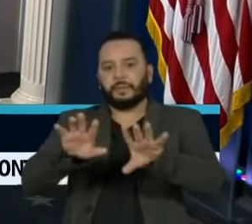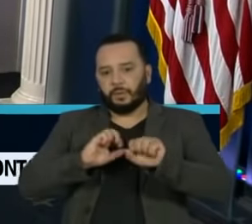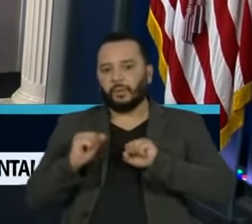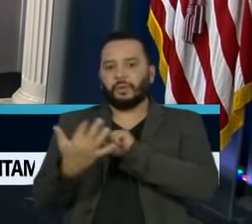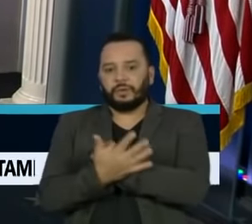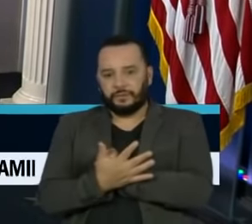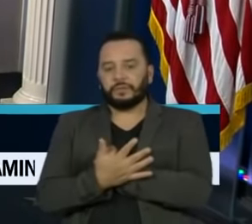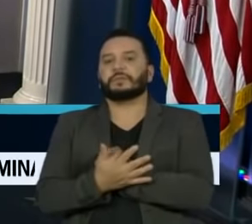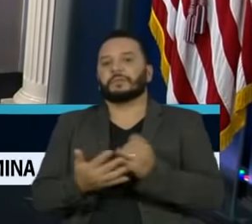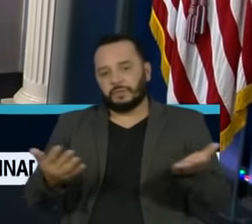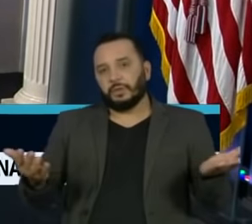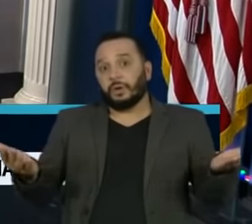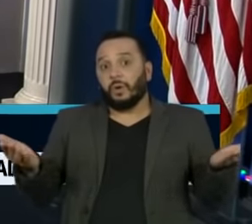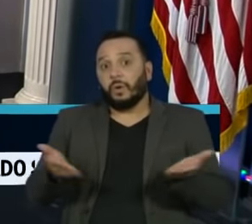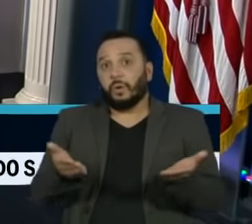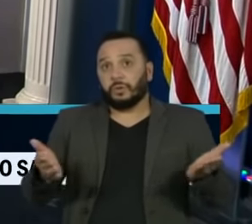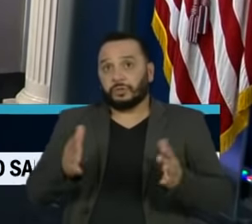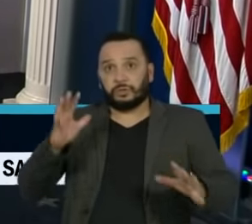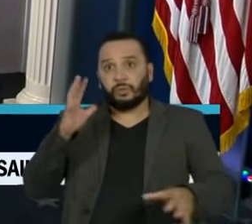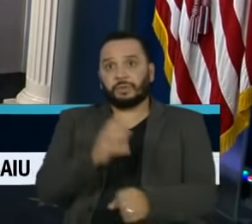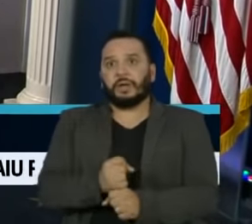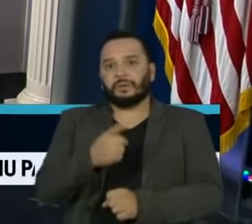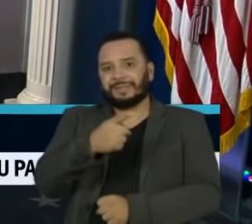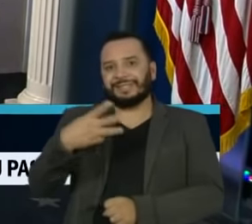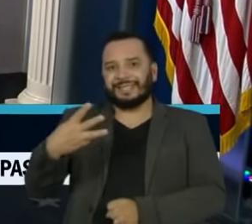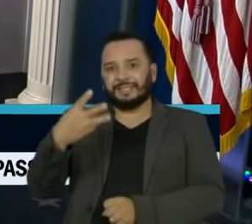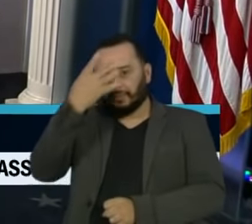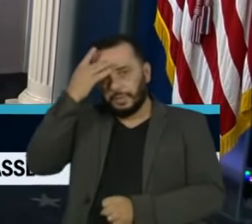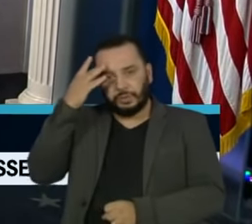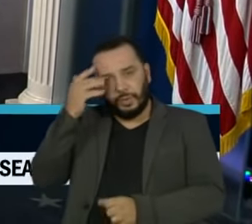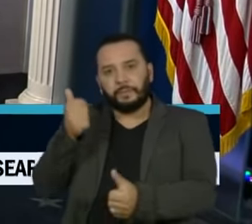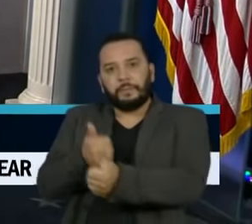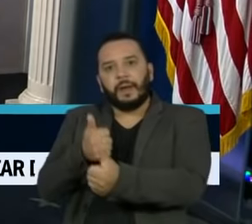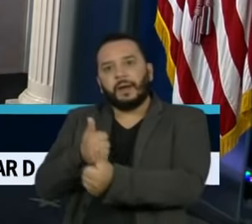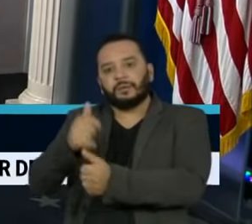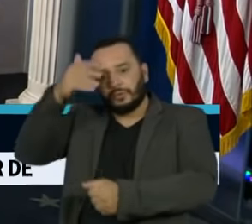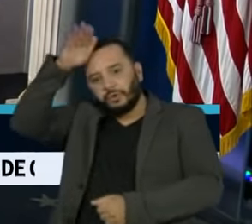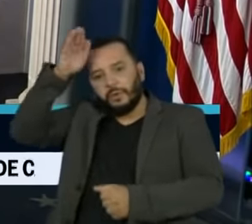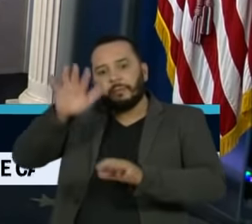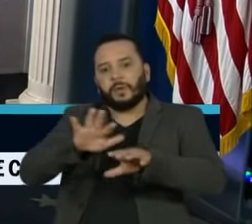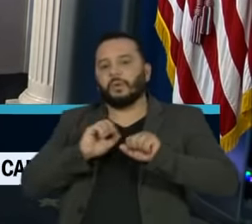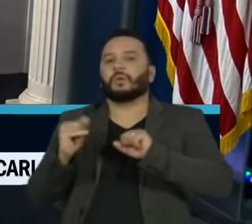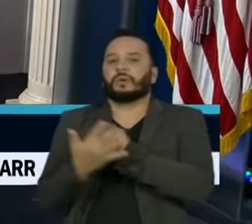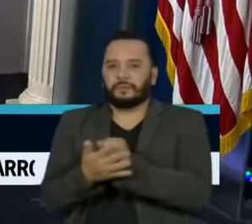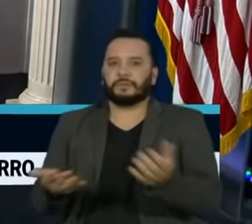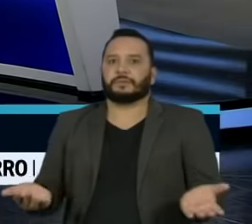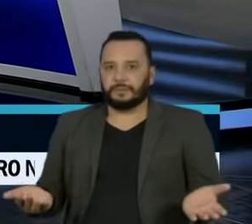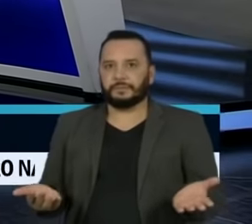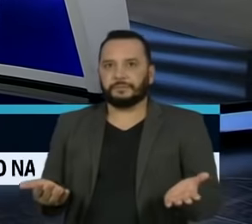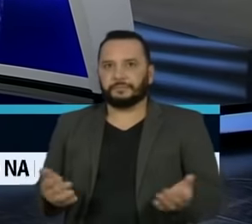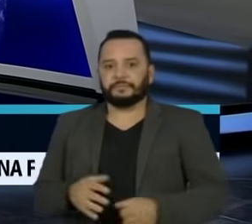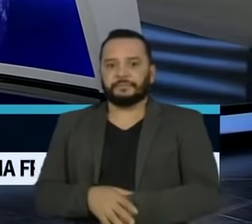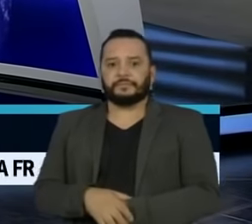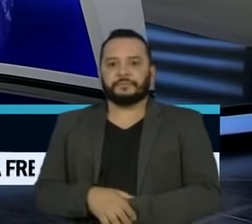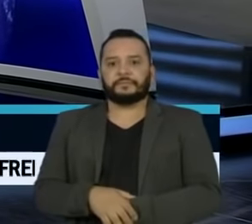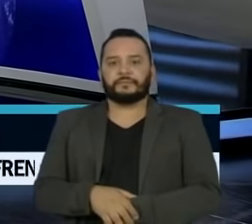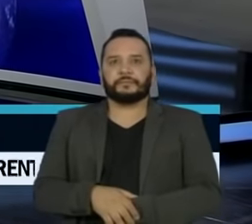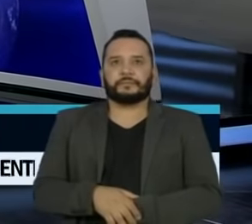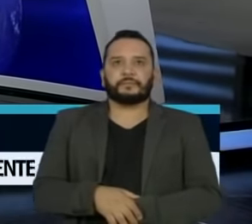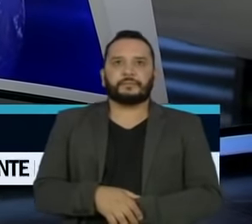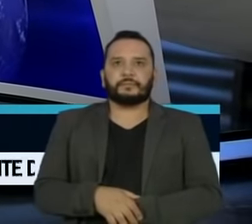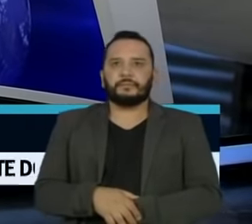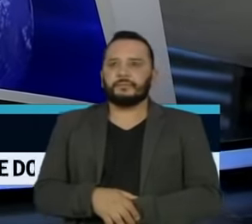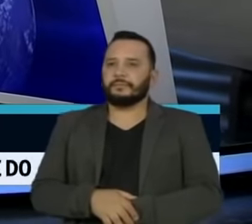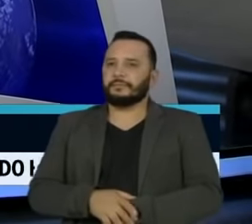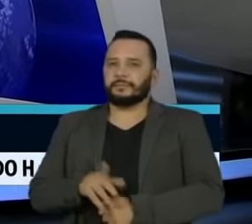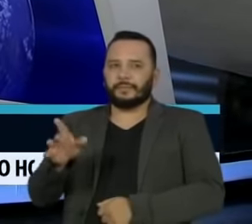Com isso, já são 13 pessoas próximas a Trump que testaram positivo para a doença. Natália, qual